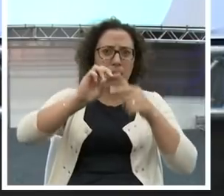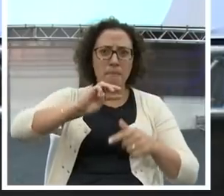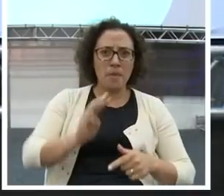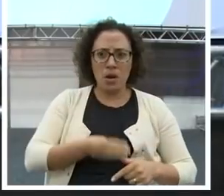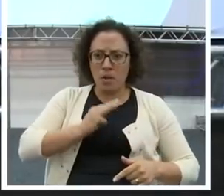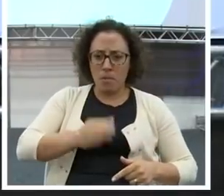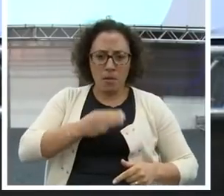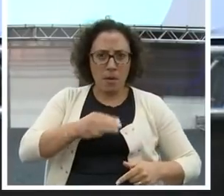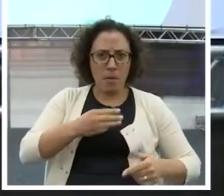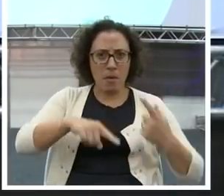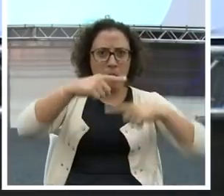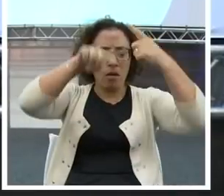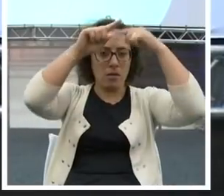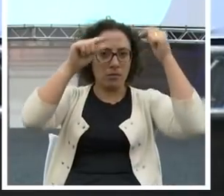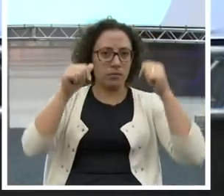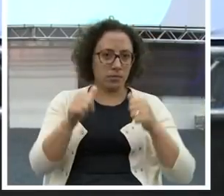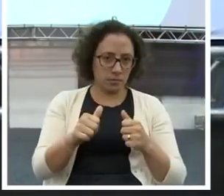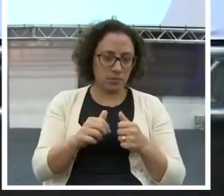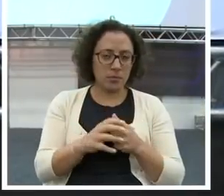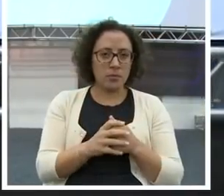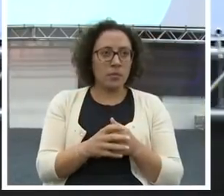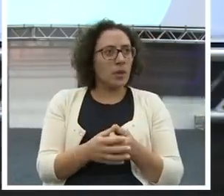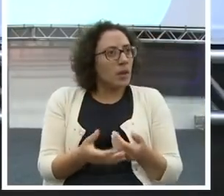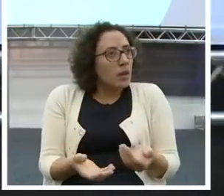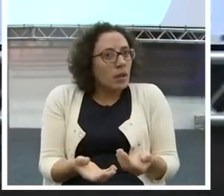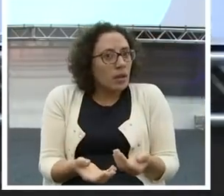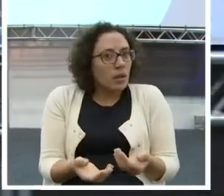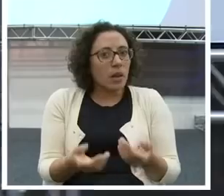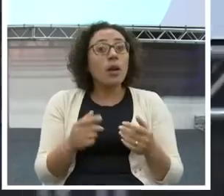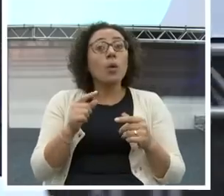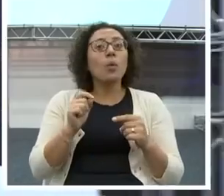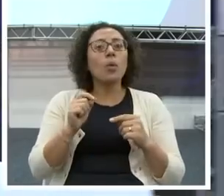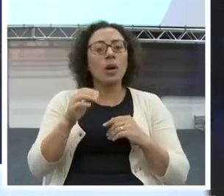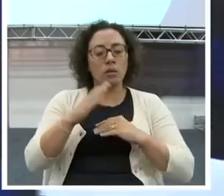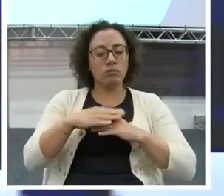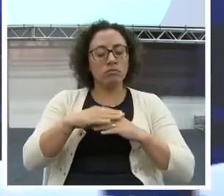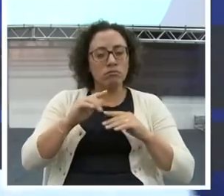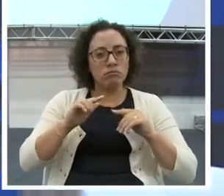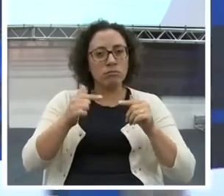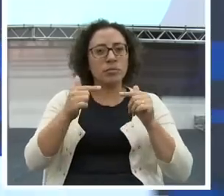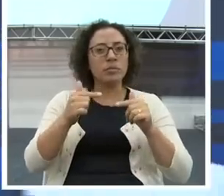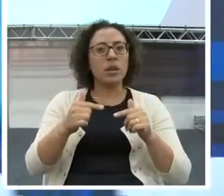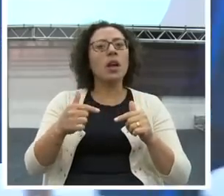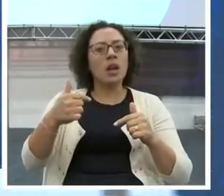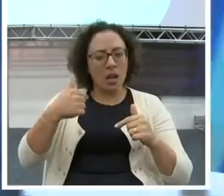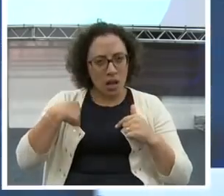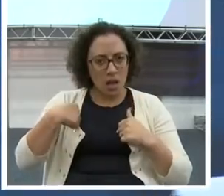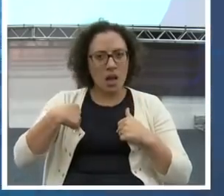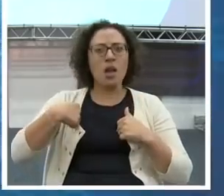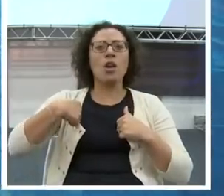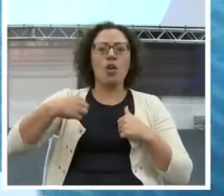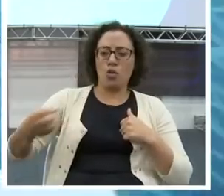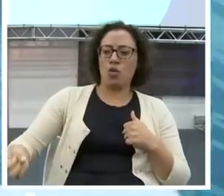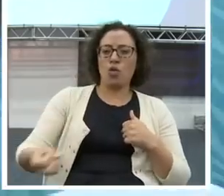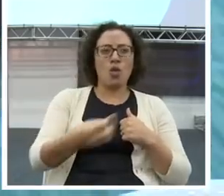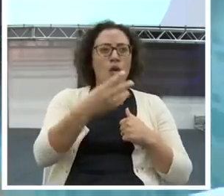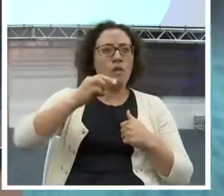que estão gerando coisas extraordinárias. Estão Fala para o colega lá, eu serei o novo milionário.